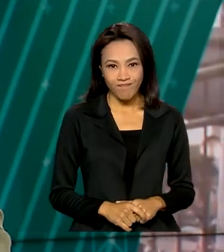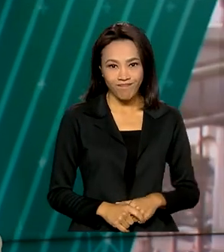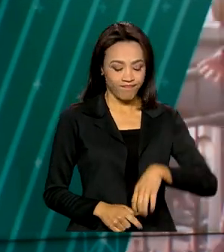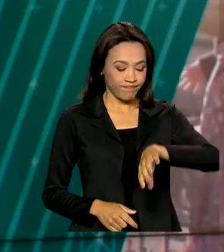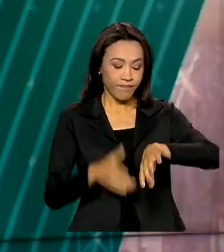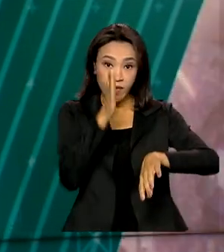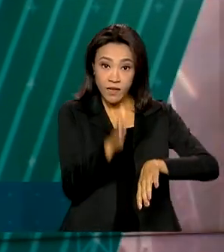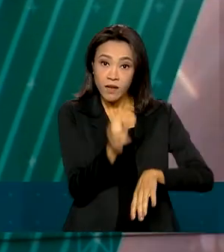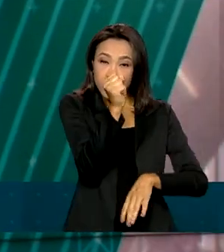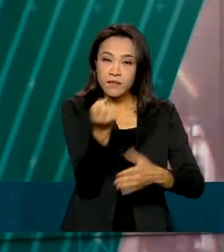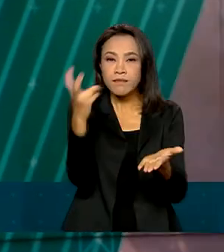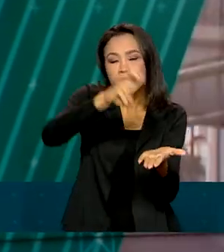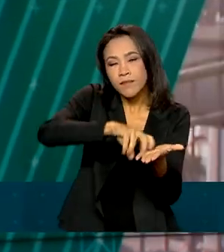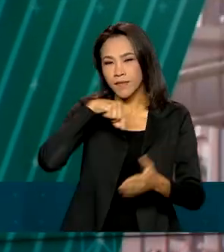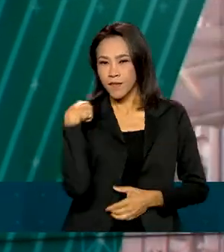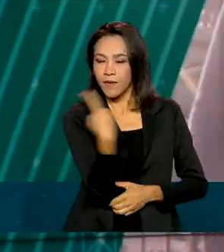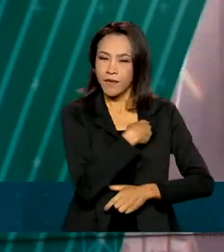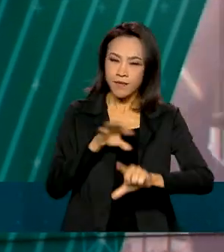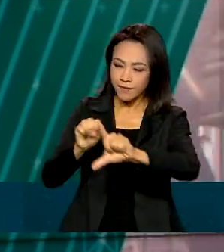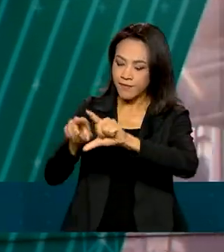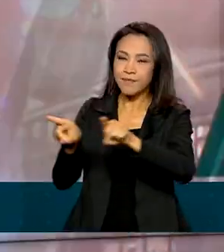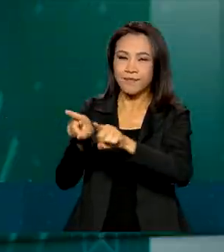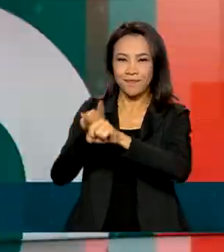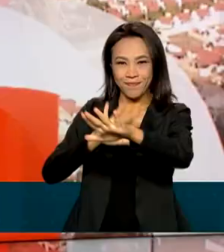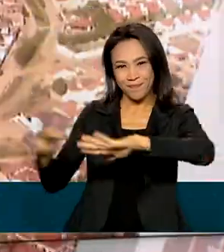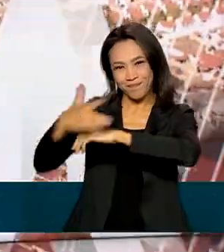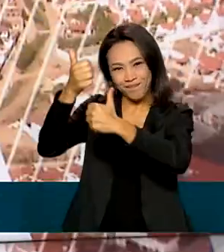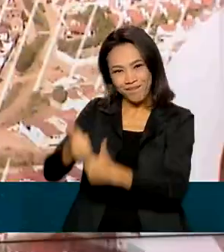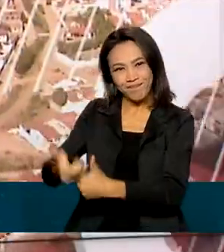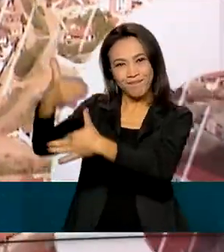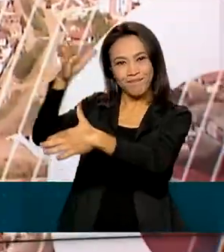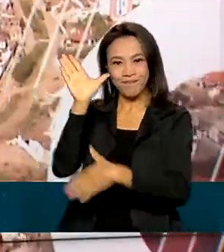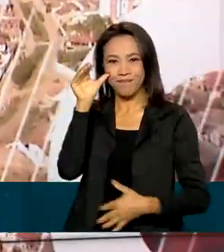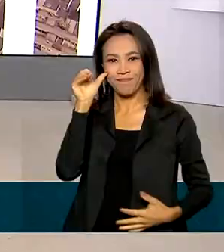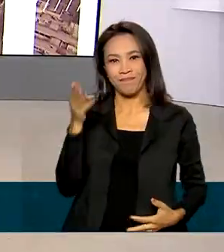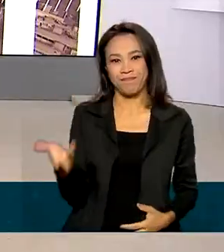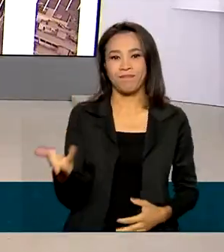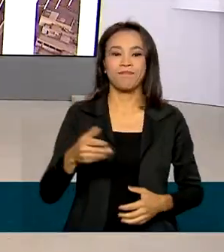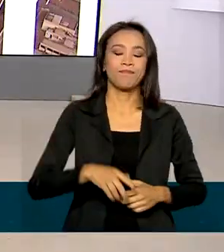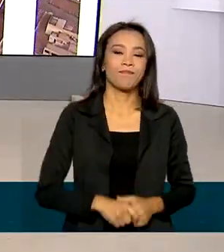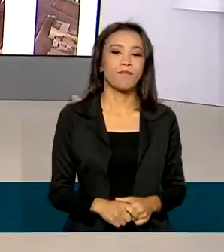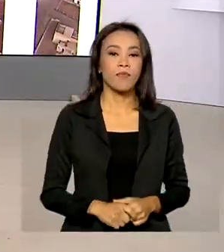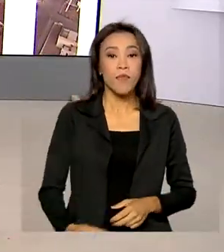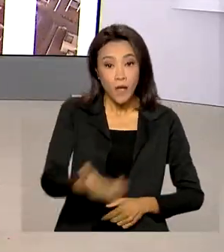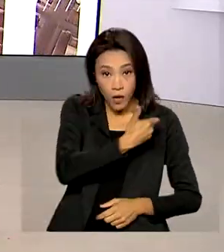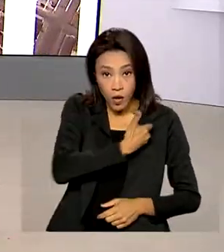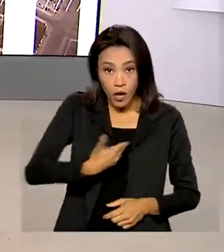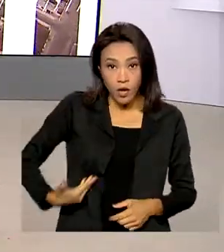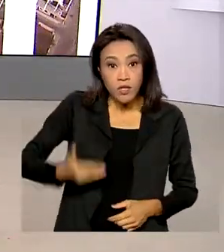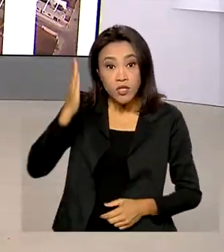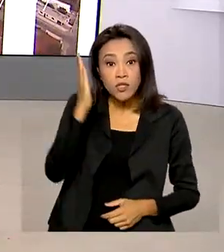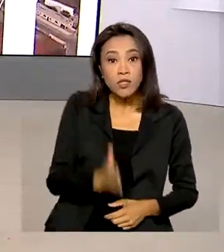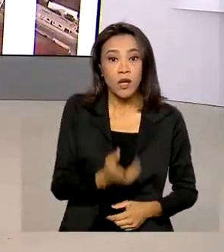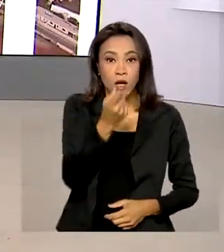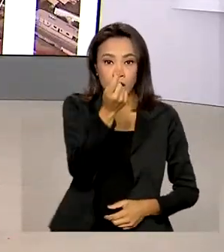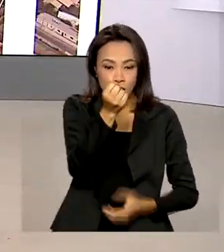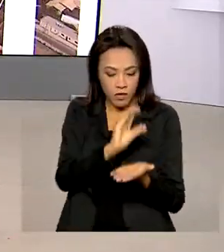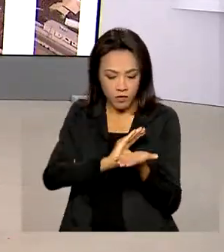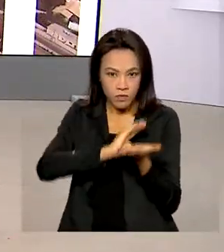São 8 horas da manhã e estamos ao vivo também pelas redes sociais. O governo liberou recursos